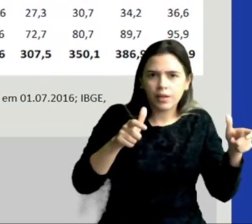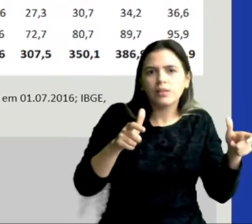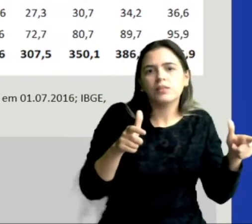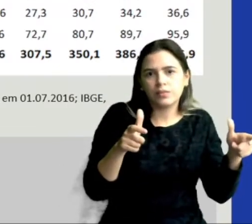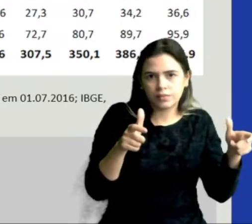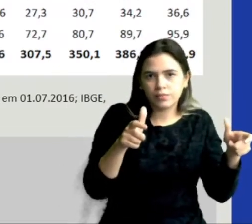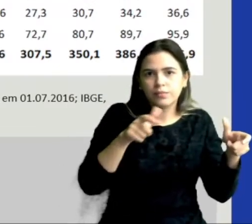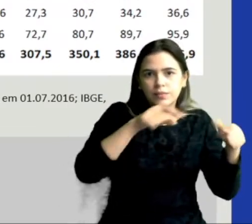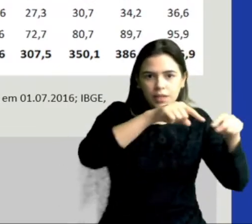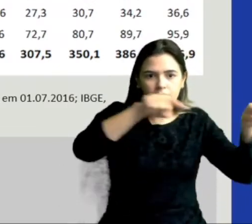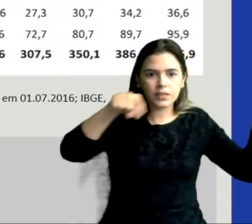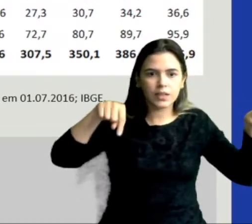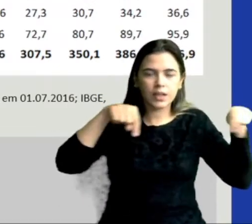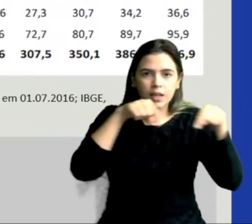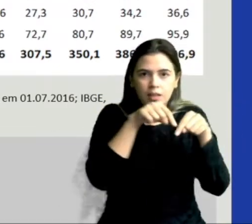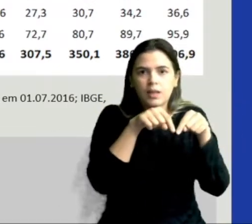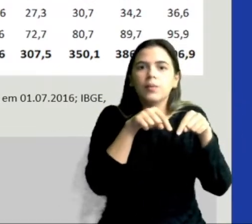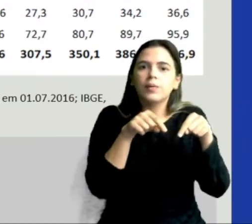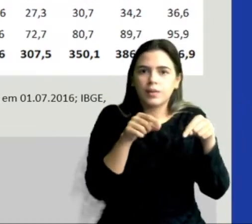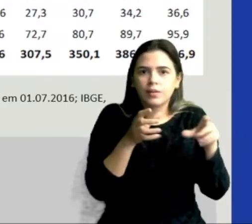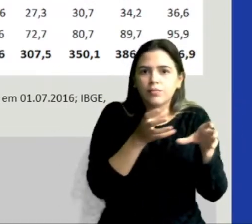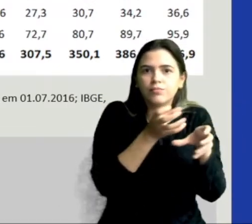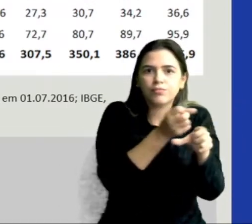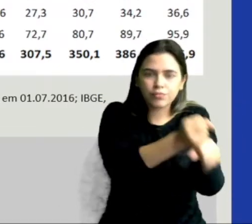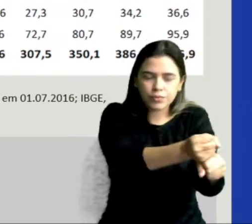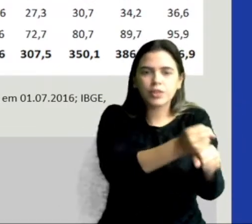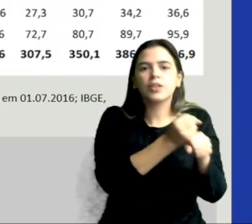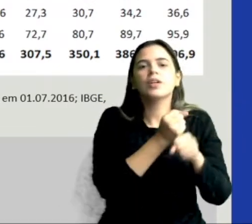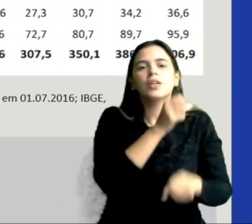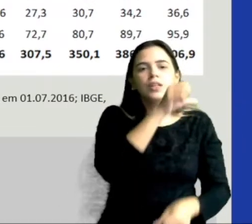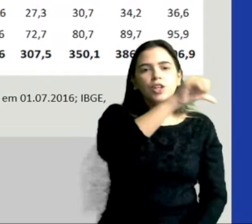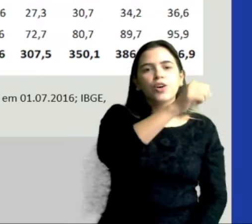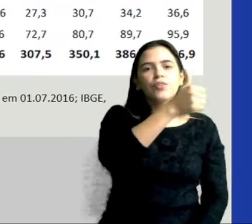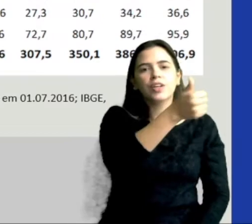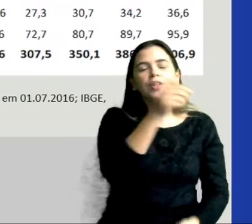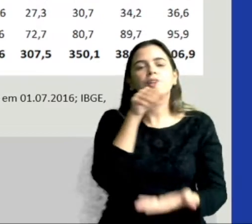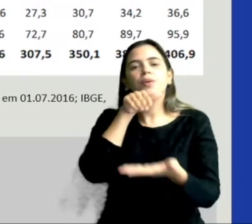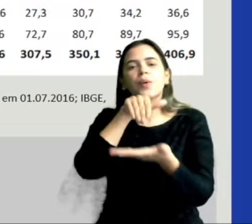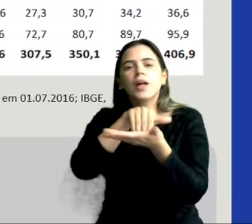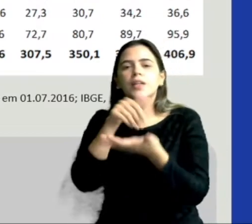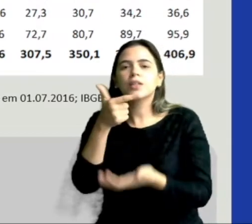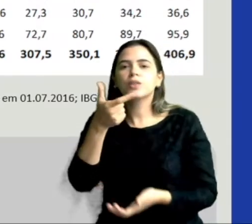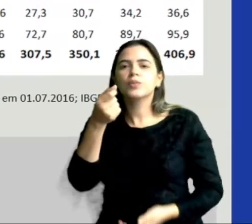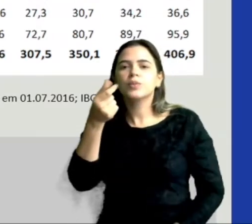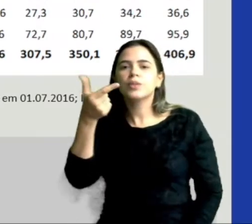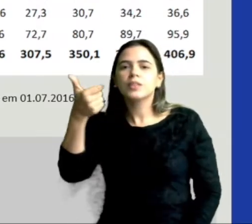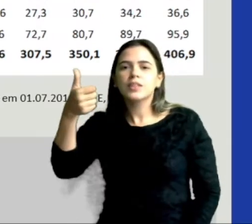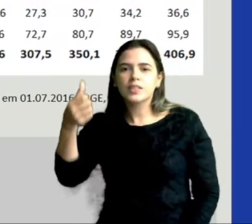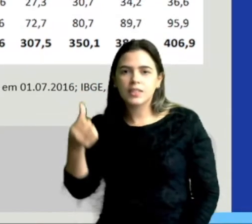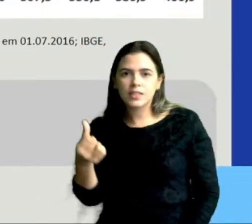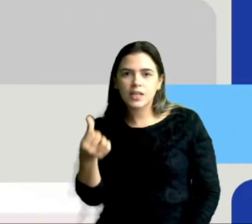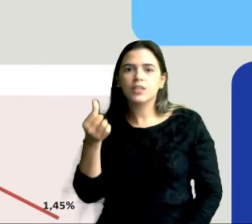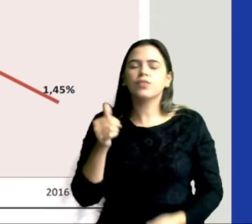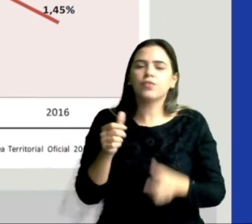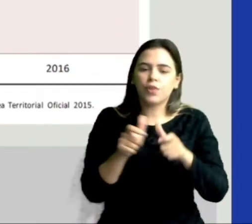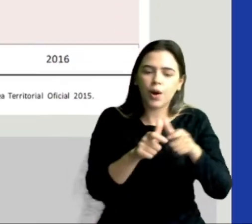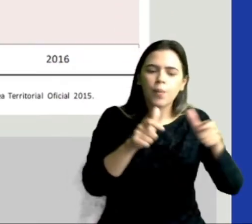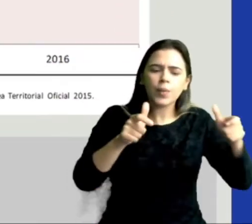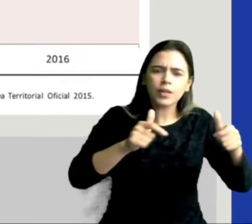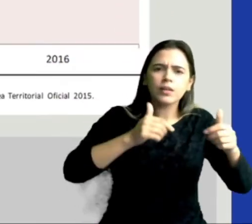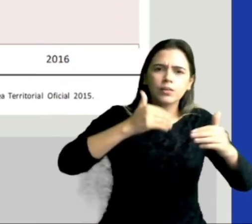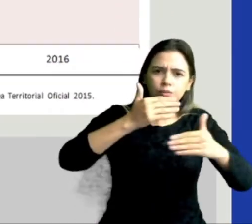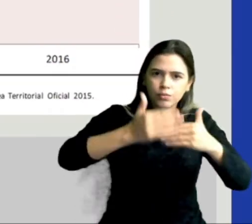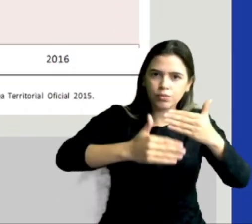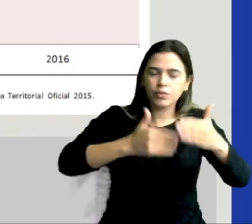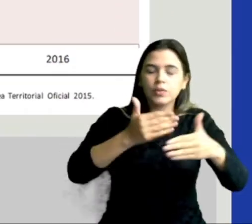demográfica, né? A densidade de 1991 até 2016 foi aumentando com o tempo, ok? E